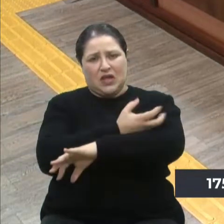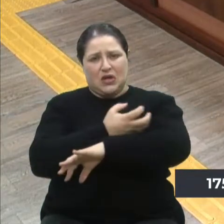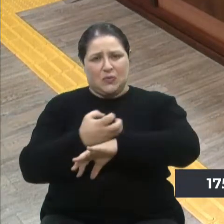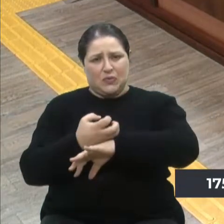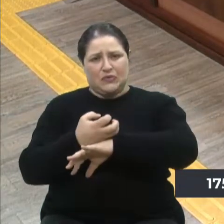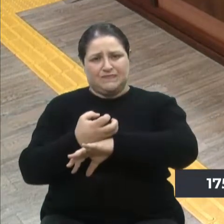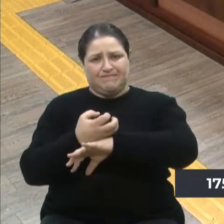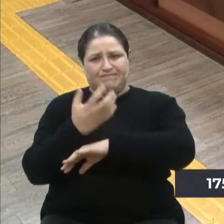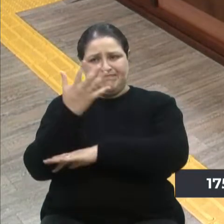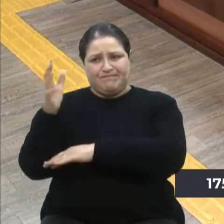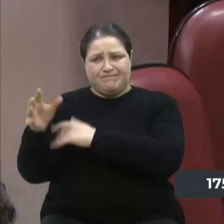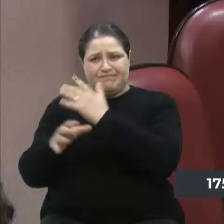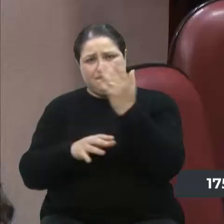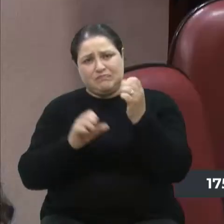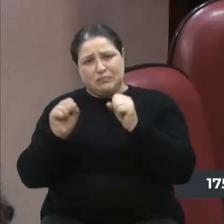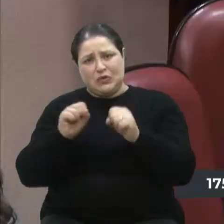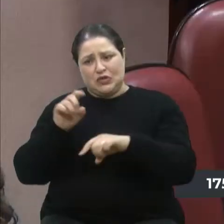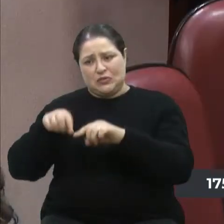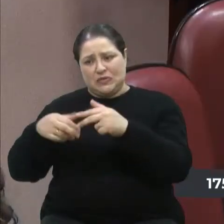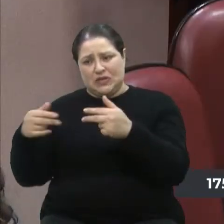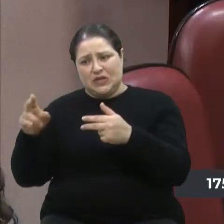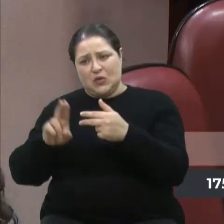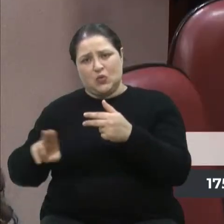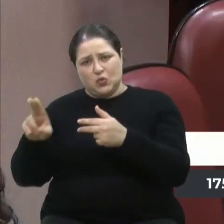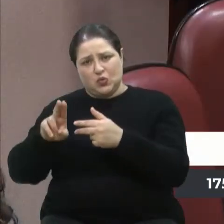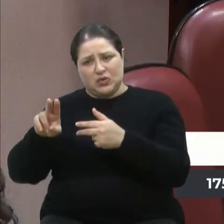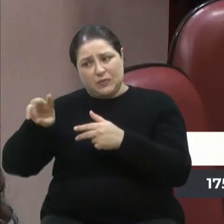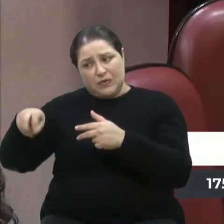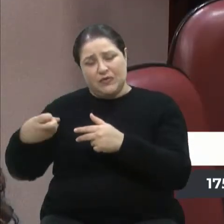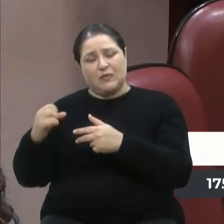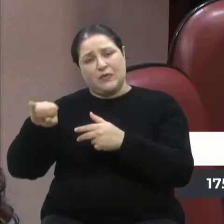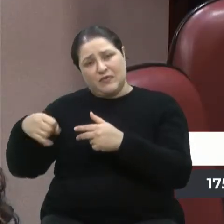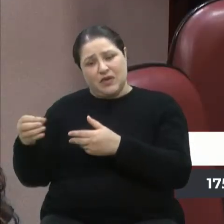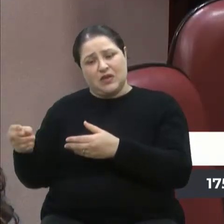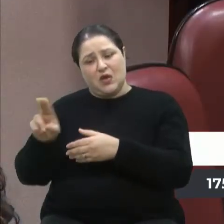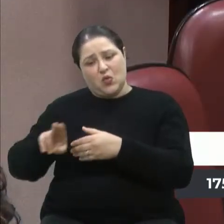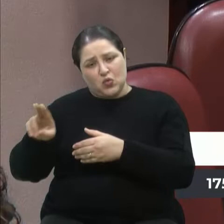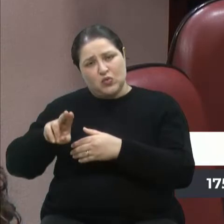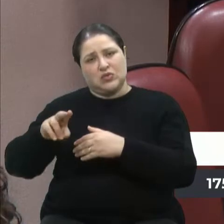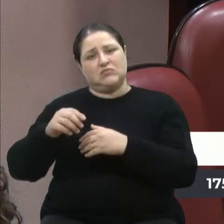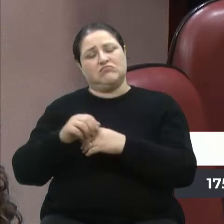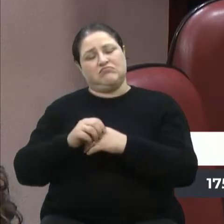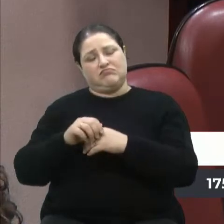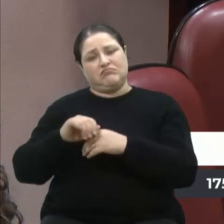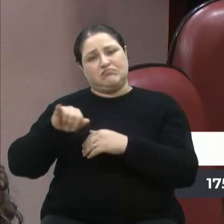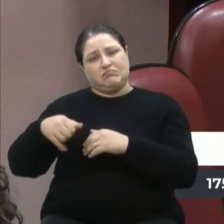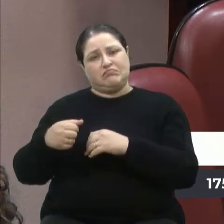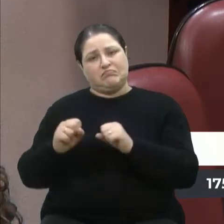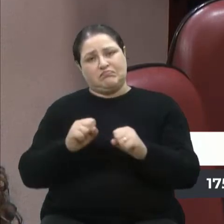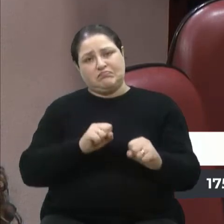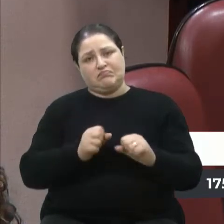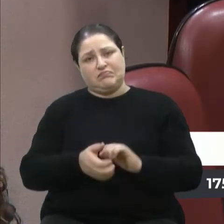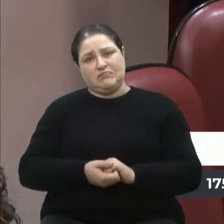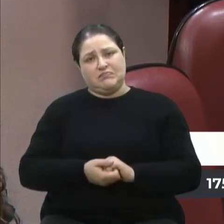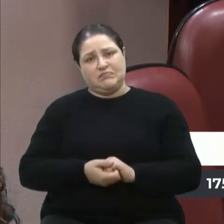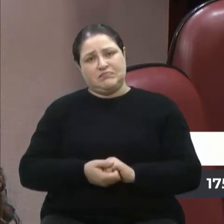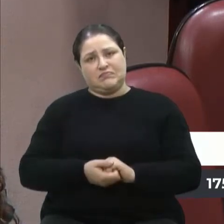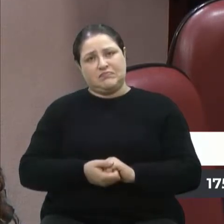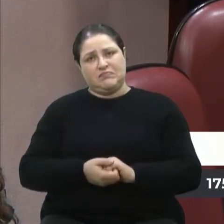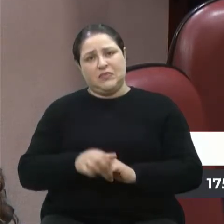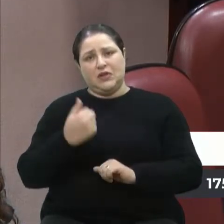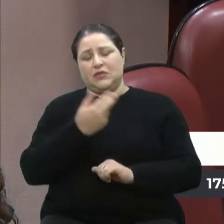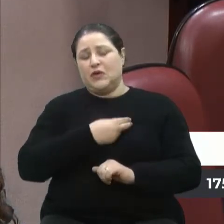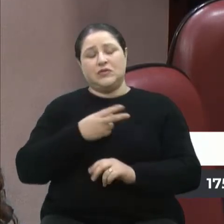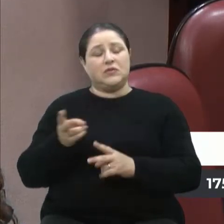quanta mercadoria que poderia ser usada ali, que pode ser aproveitada. A gente não se dá